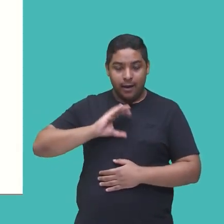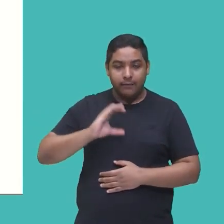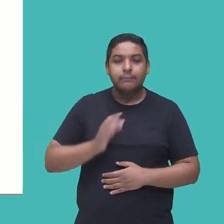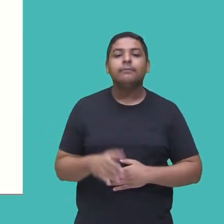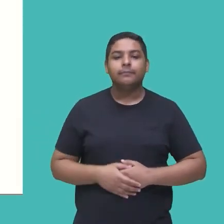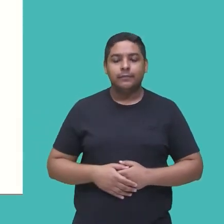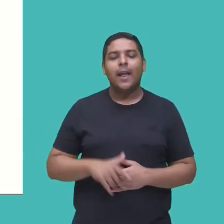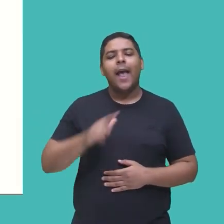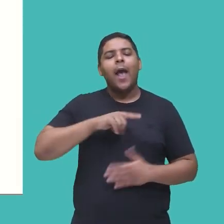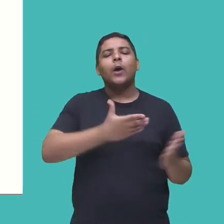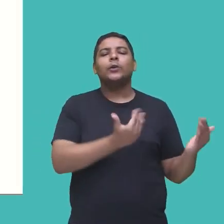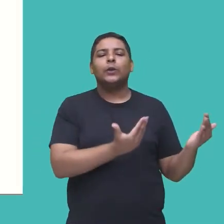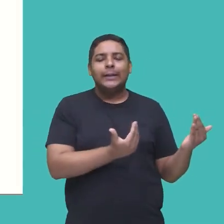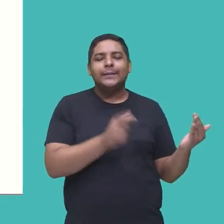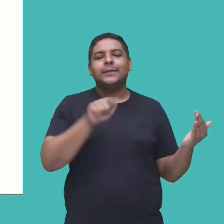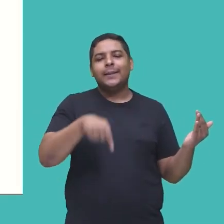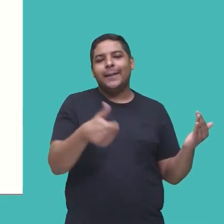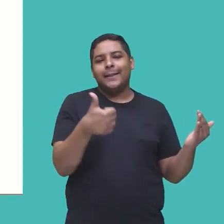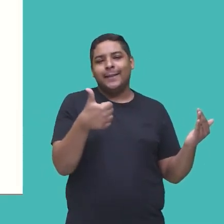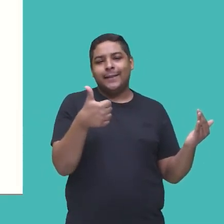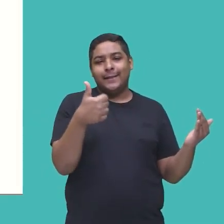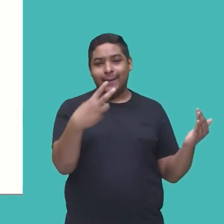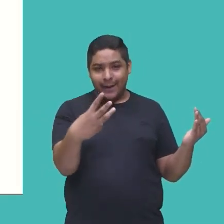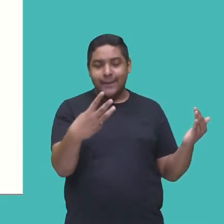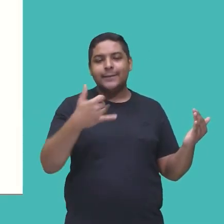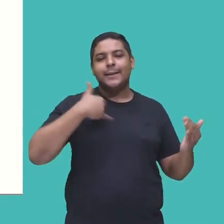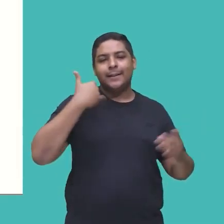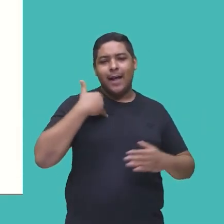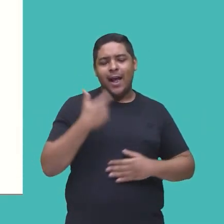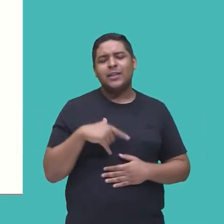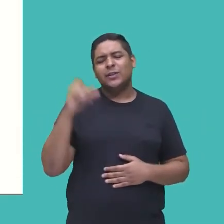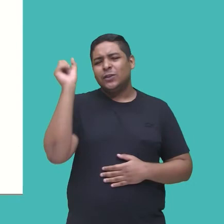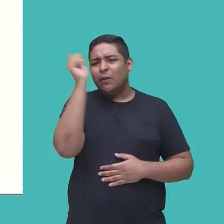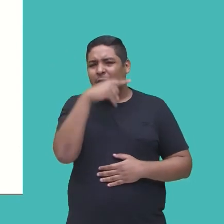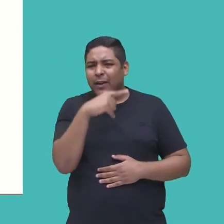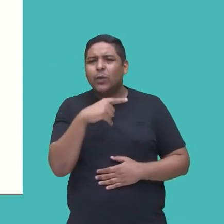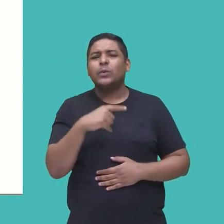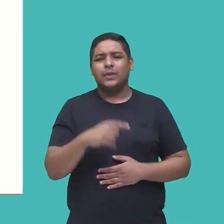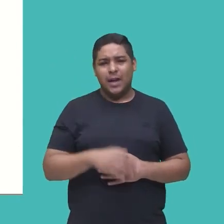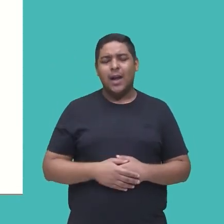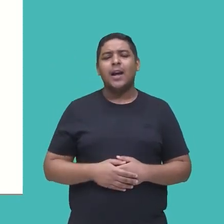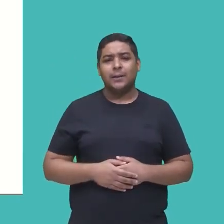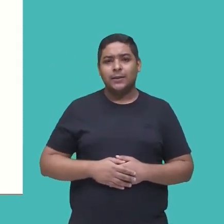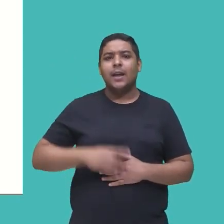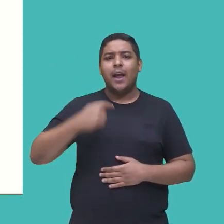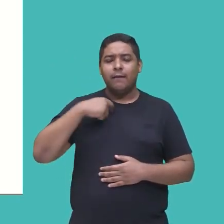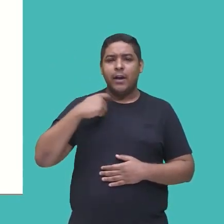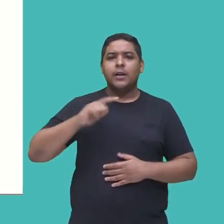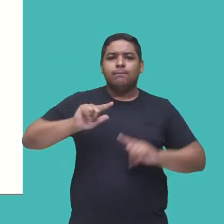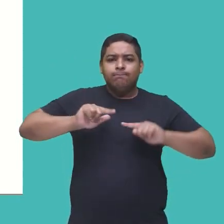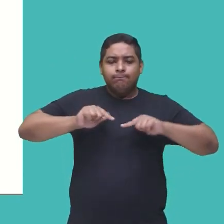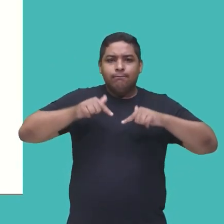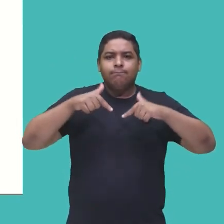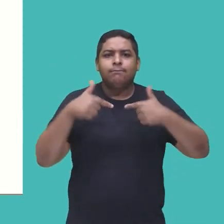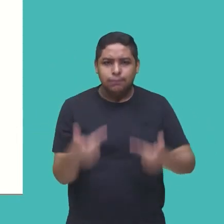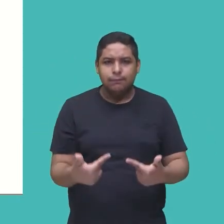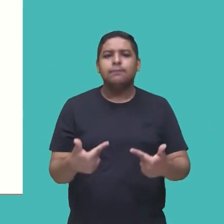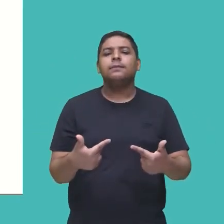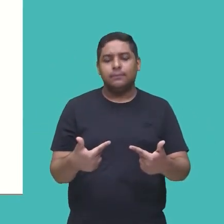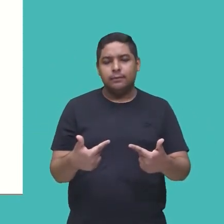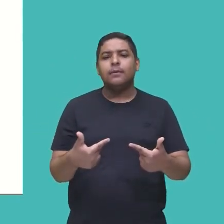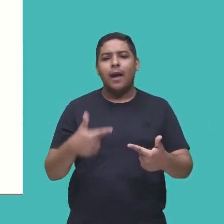13 anos, e de todas as dificuldades que ela passa, dentro de um contexto resiliente, que ela sobrevive ali, não é, por ser